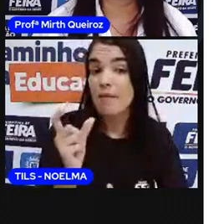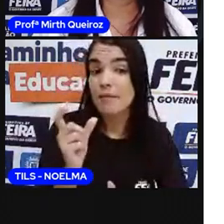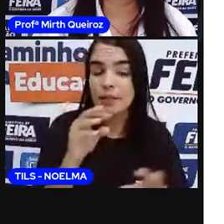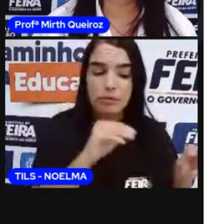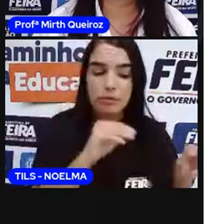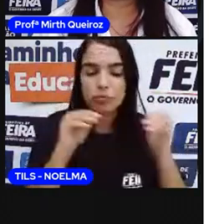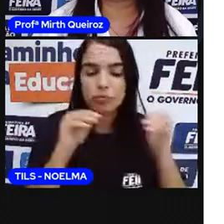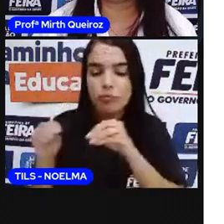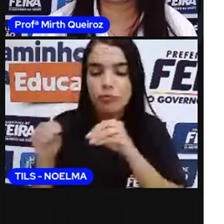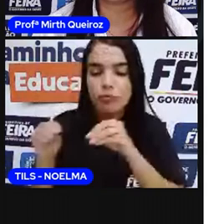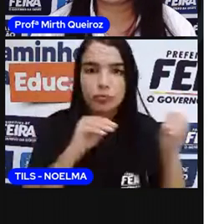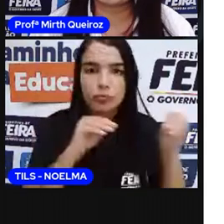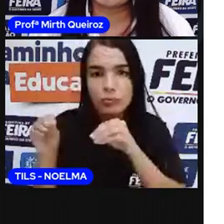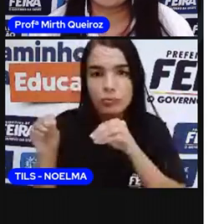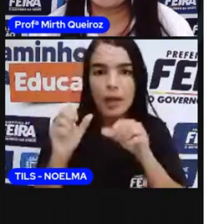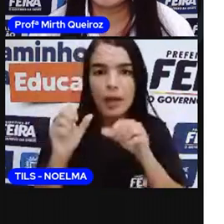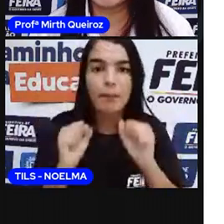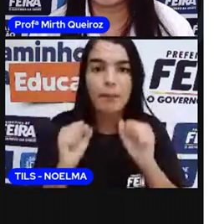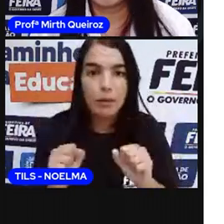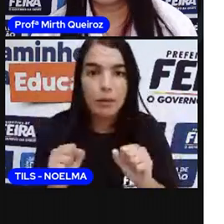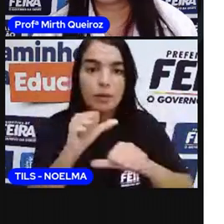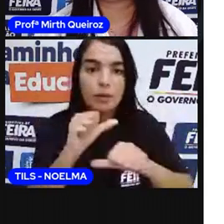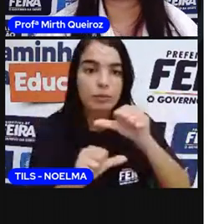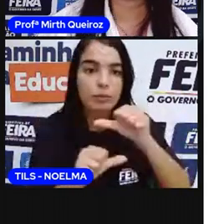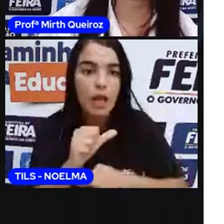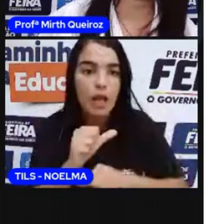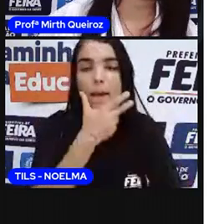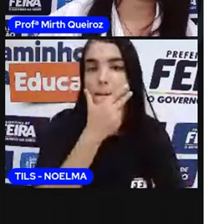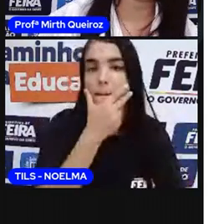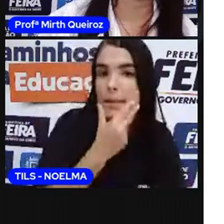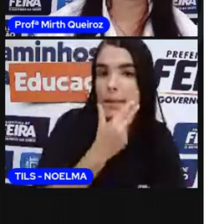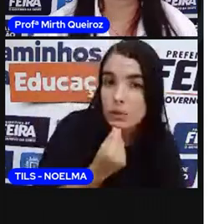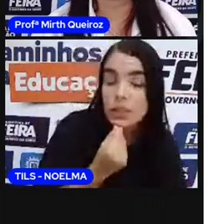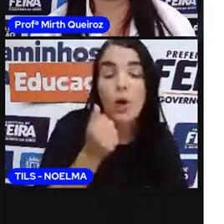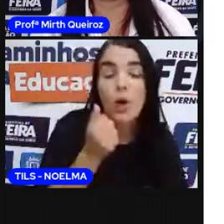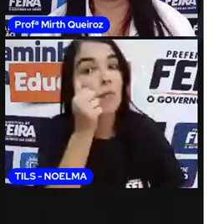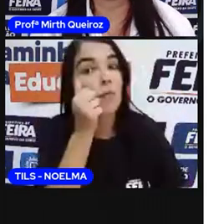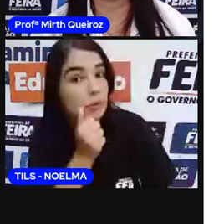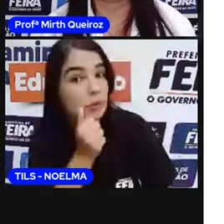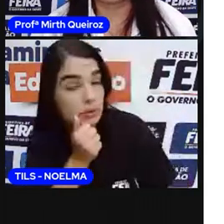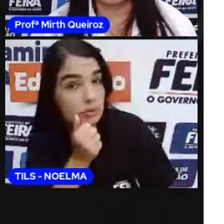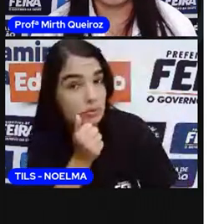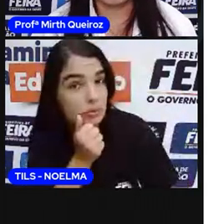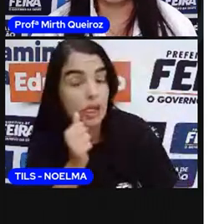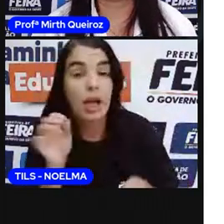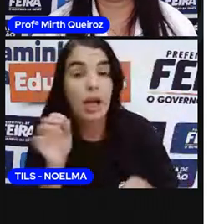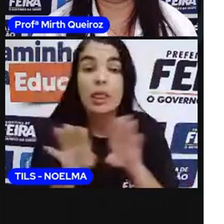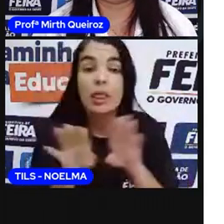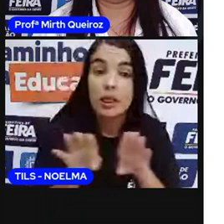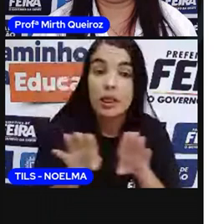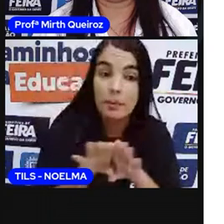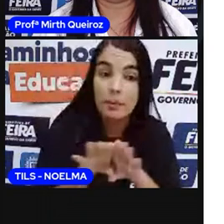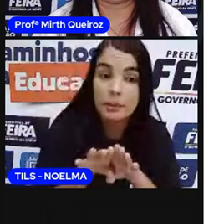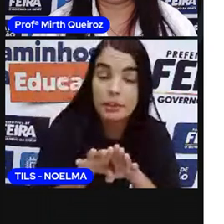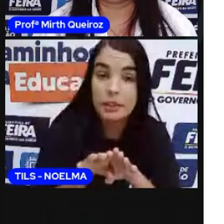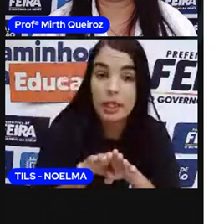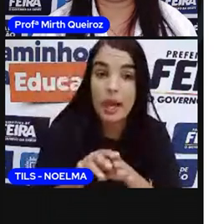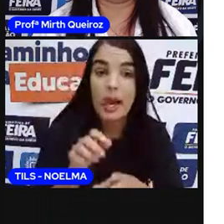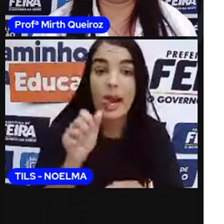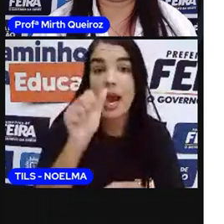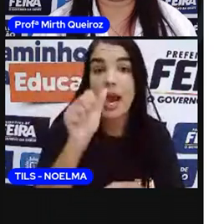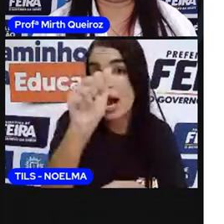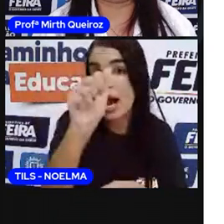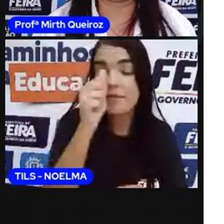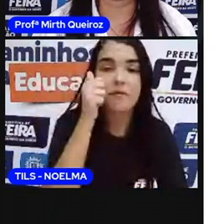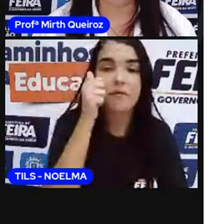especificam no substantivo. Gênero com o quê? Porque vai definir se é masculino ou feminino. A menina ou